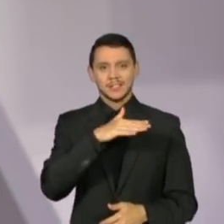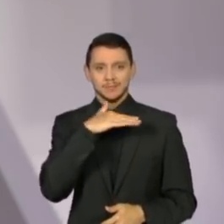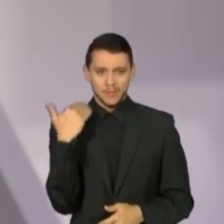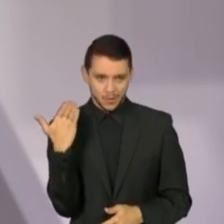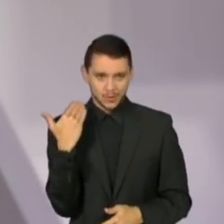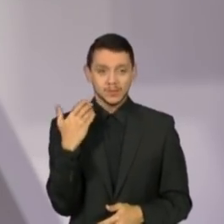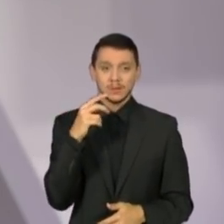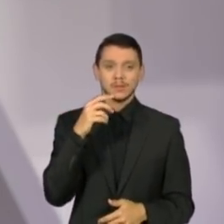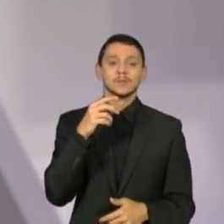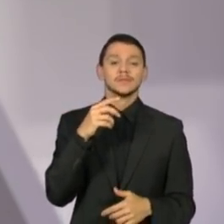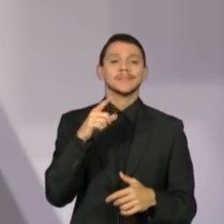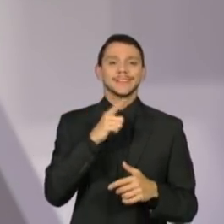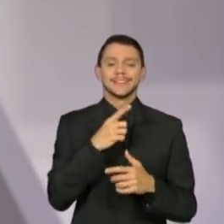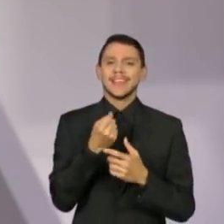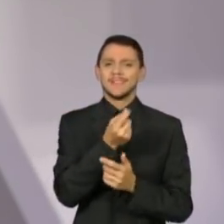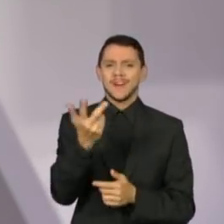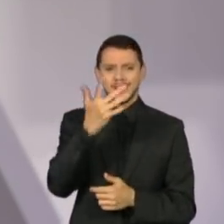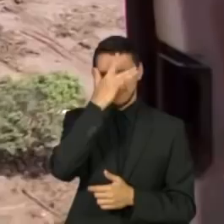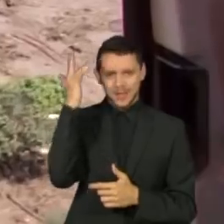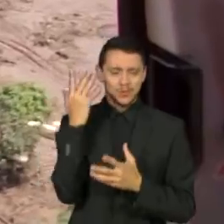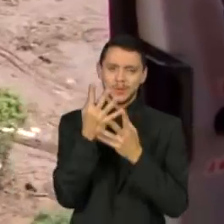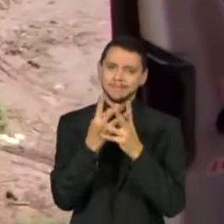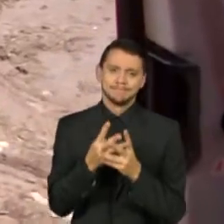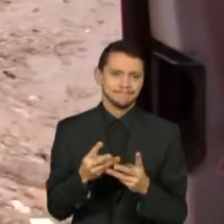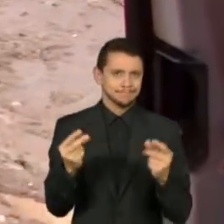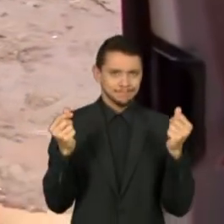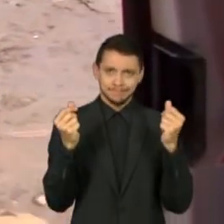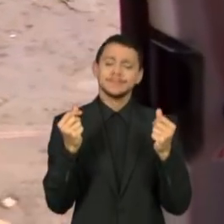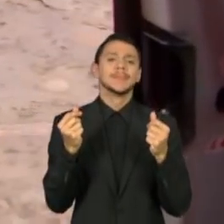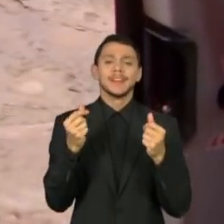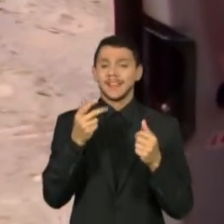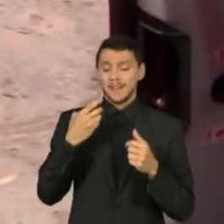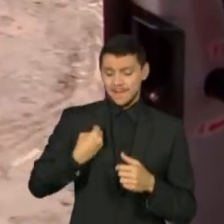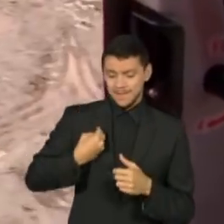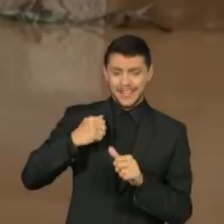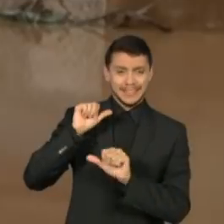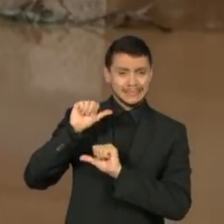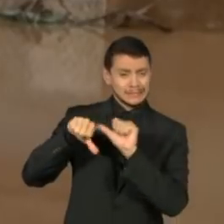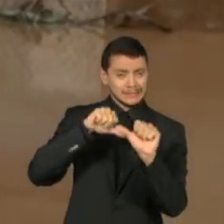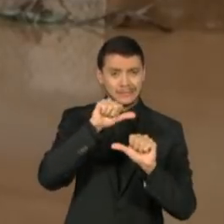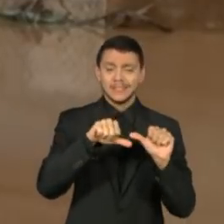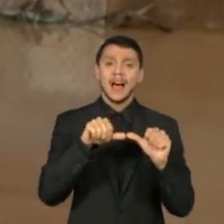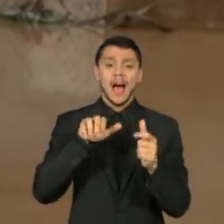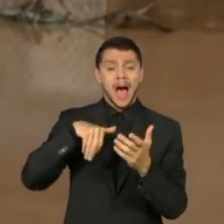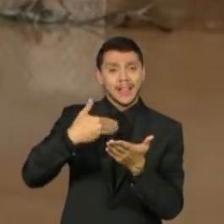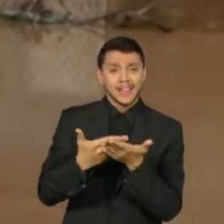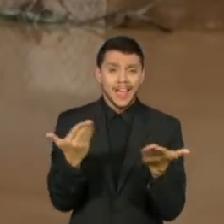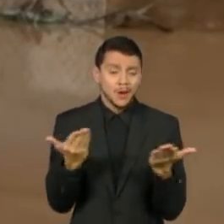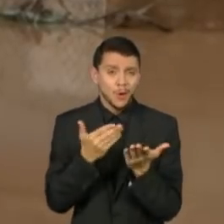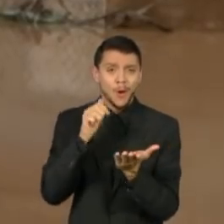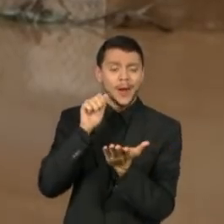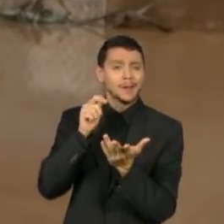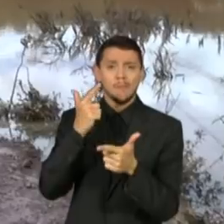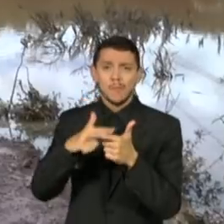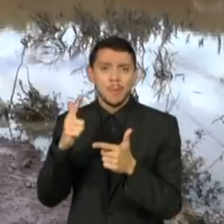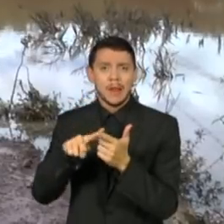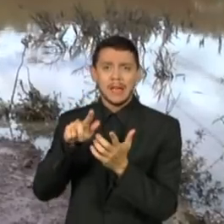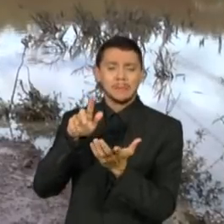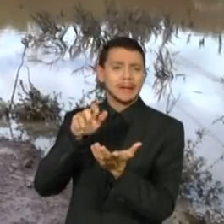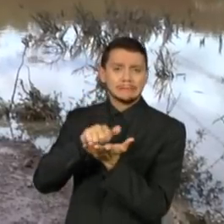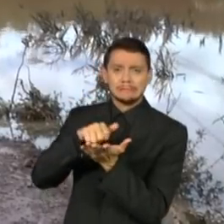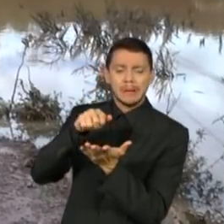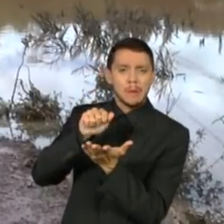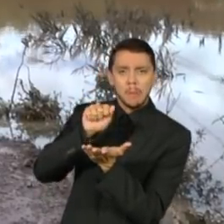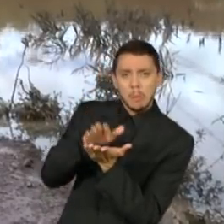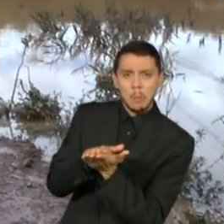e, até agora, nenhuma punição. É um pesadelo que parece não ter fim. No início deste